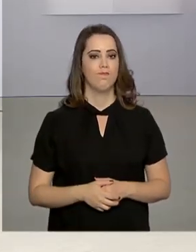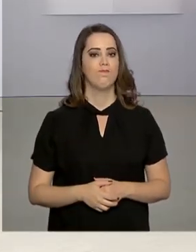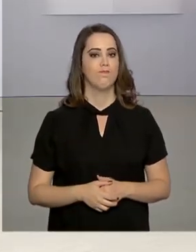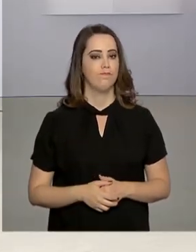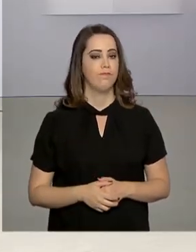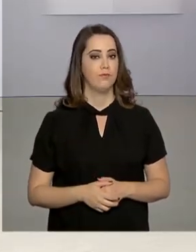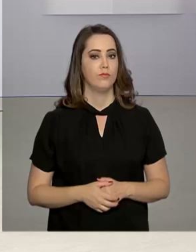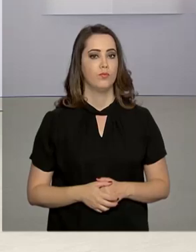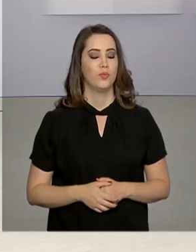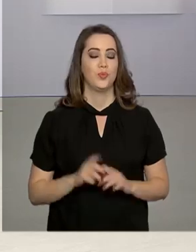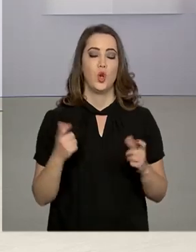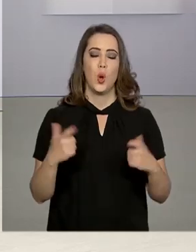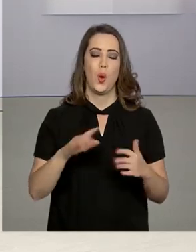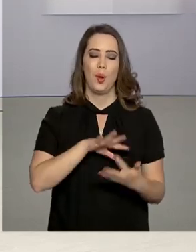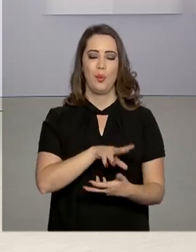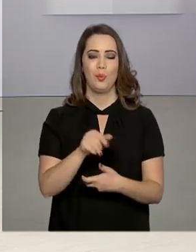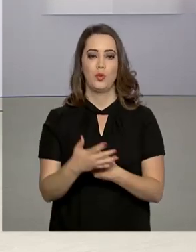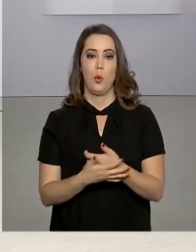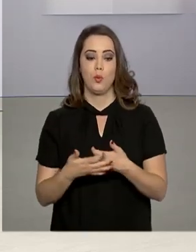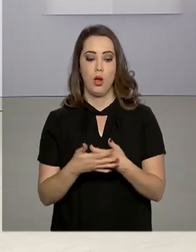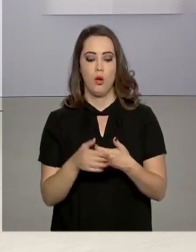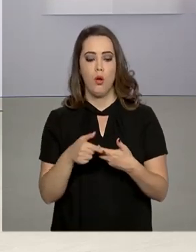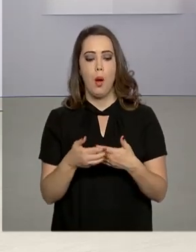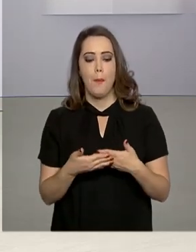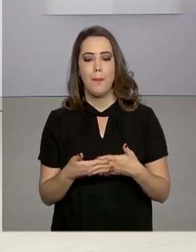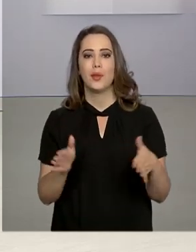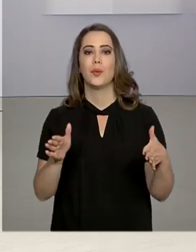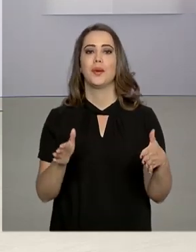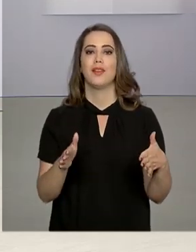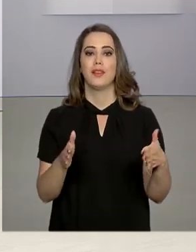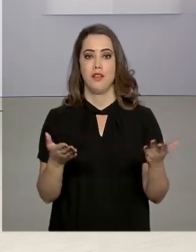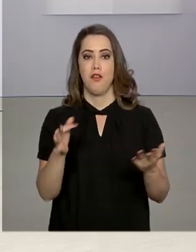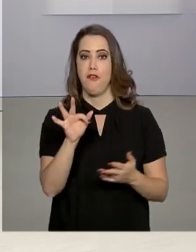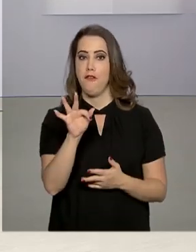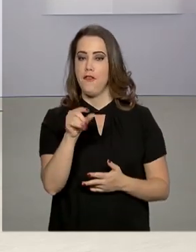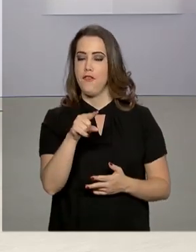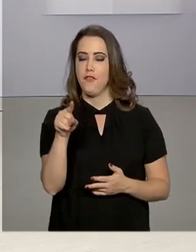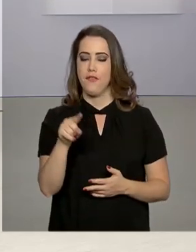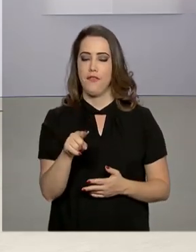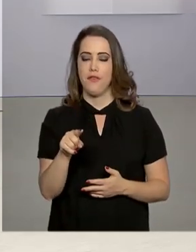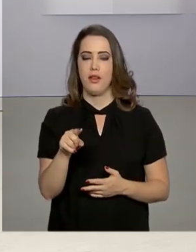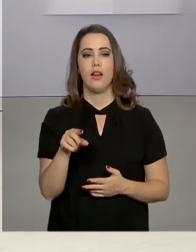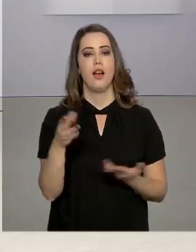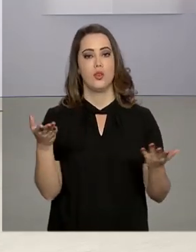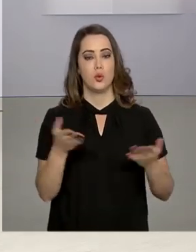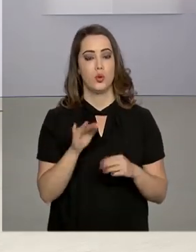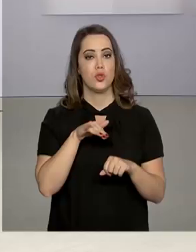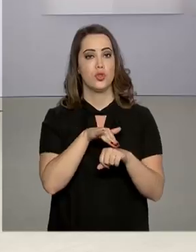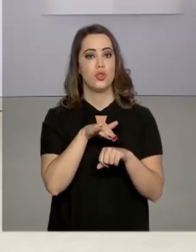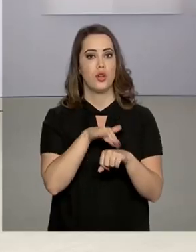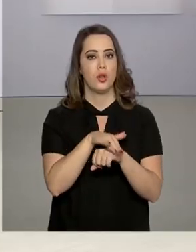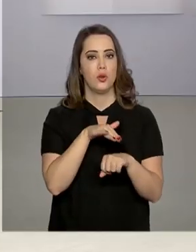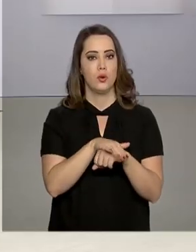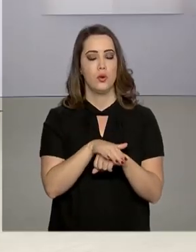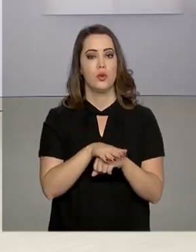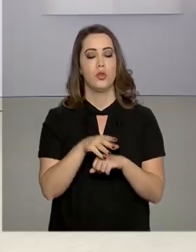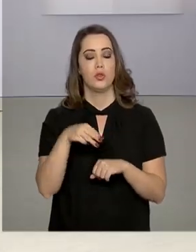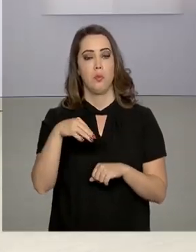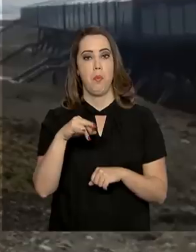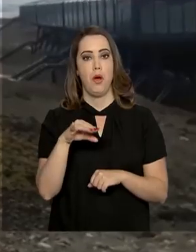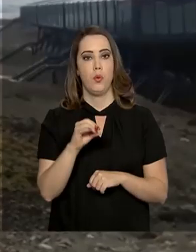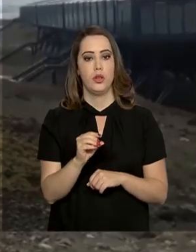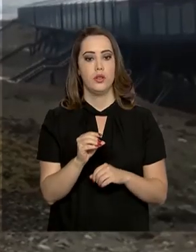inauguração da nova Estação Comandante Ferraz na Antártica está marcada para hoje à noite. Maurício de Almeida traz as informações para a gente.